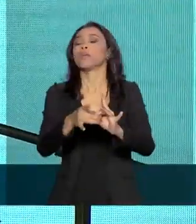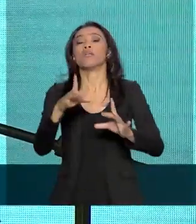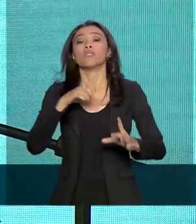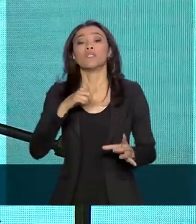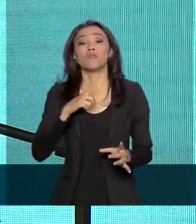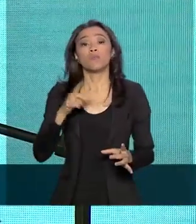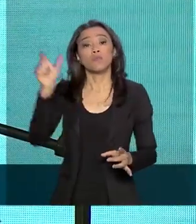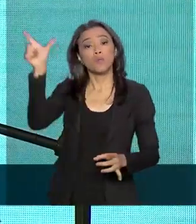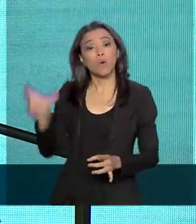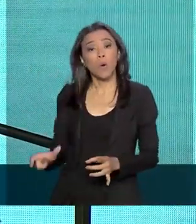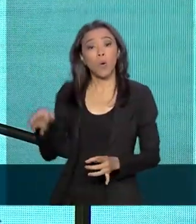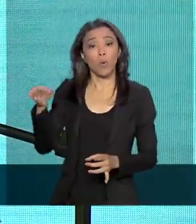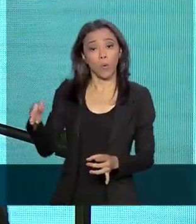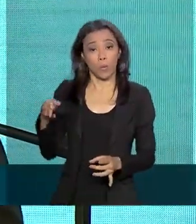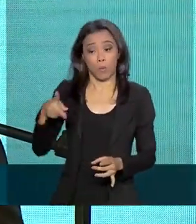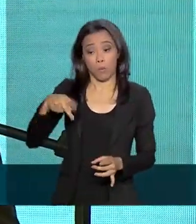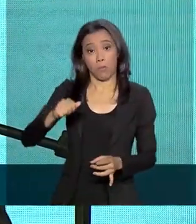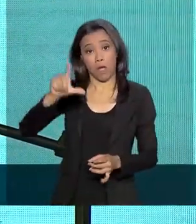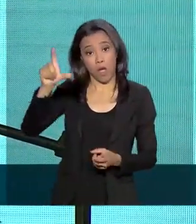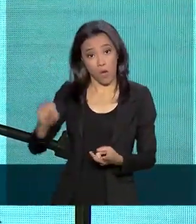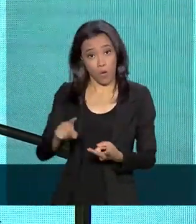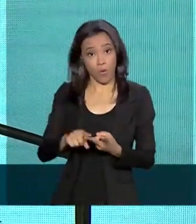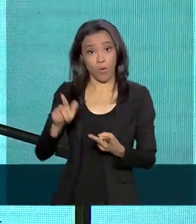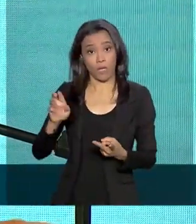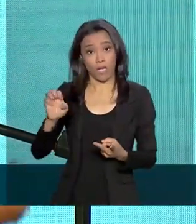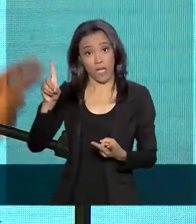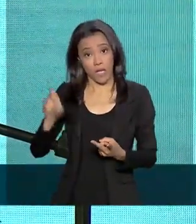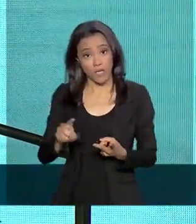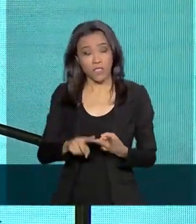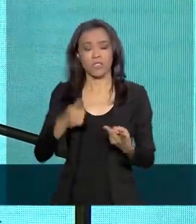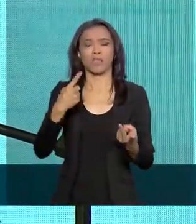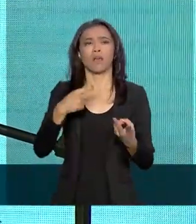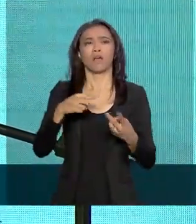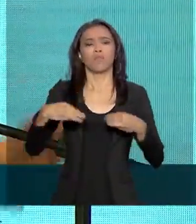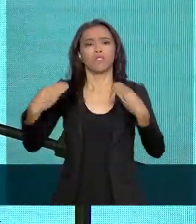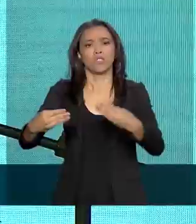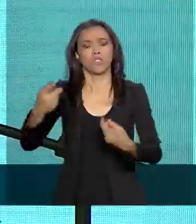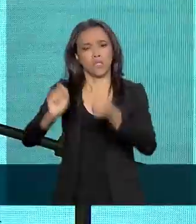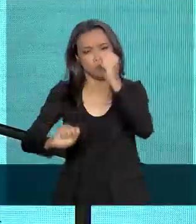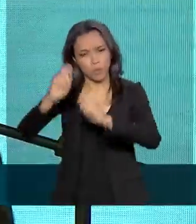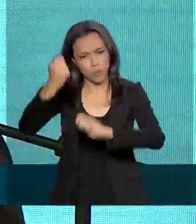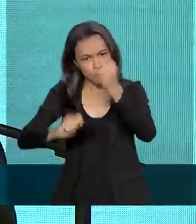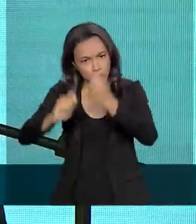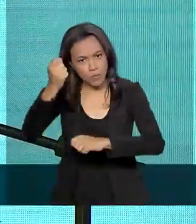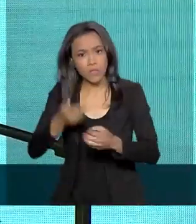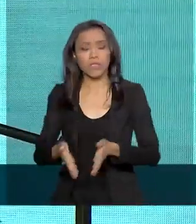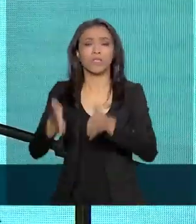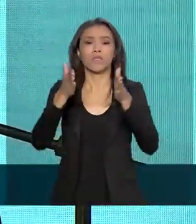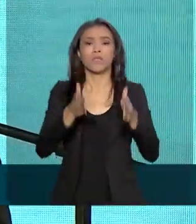a economia, planejamento, indústria e comércio e trabalho.